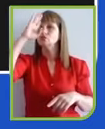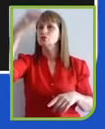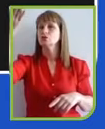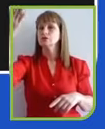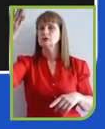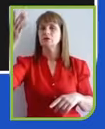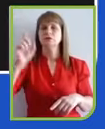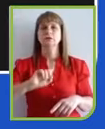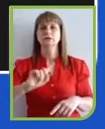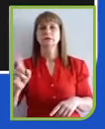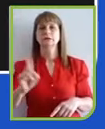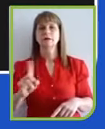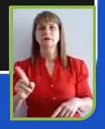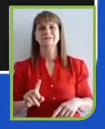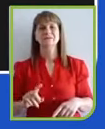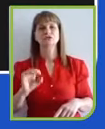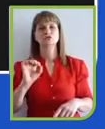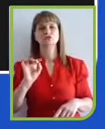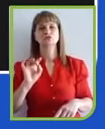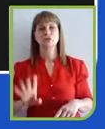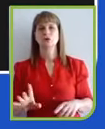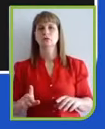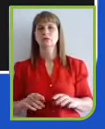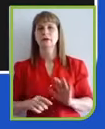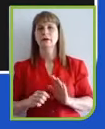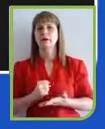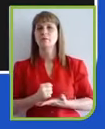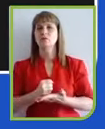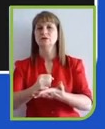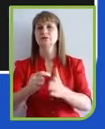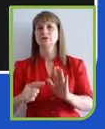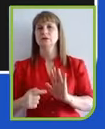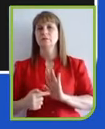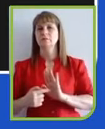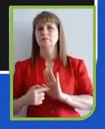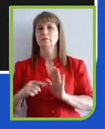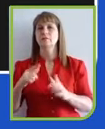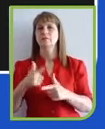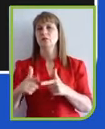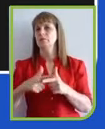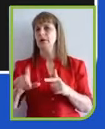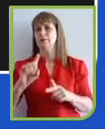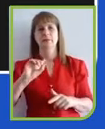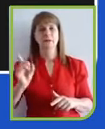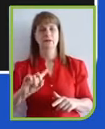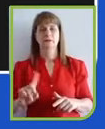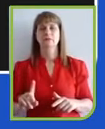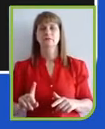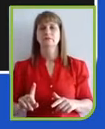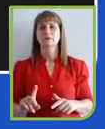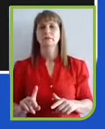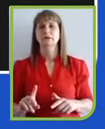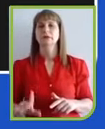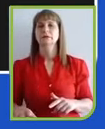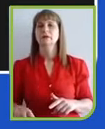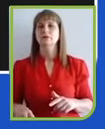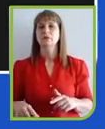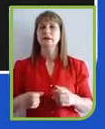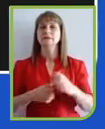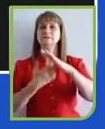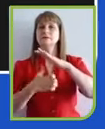as empresas vão buscar ser parte da solução e não parte do problema. O problema a gente já